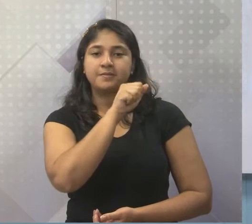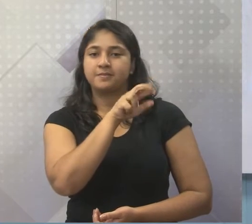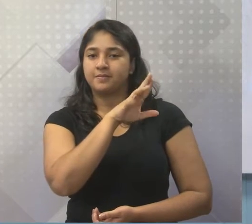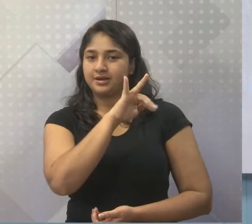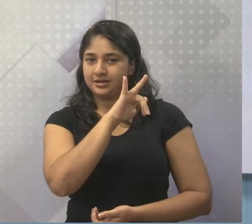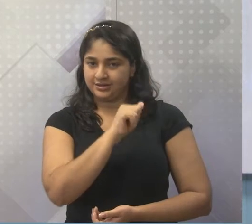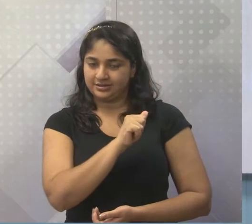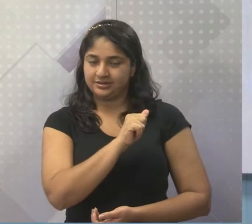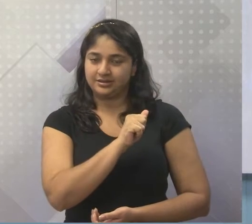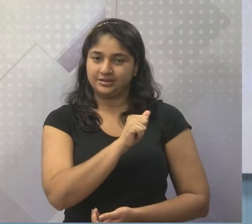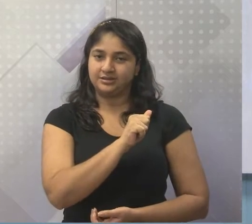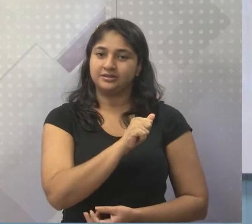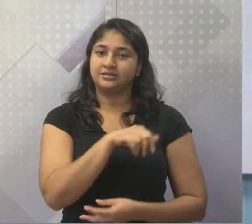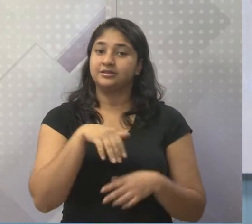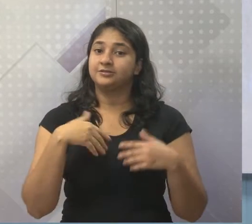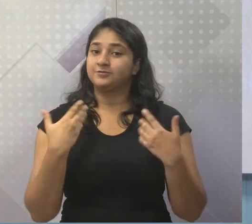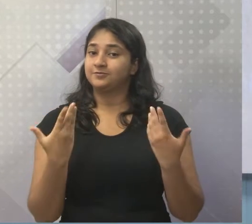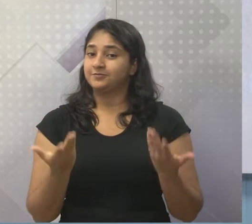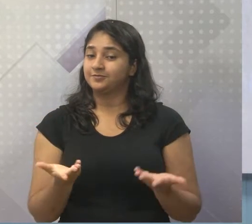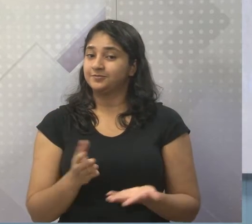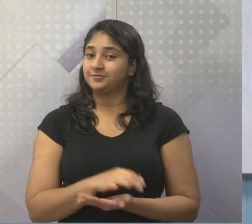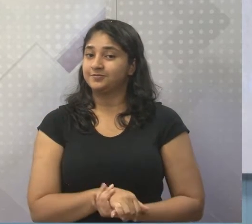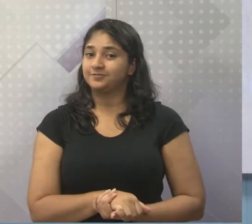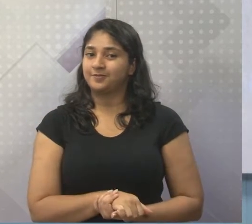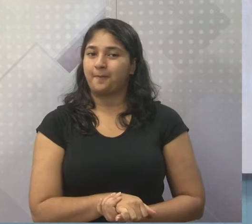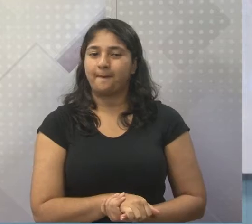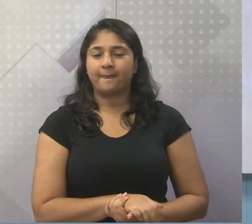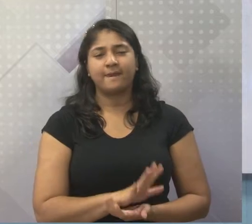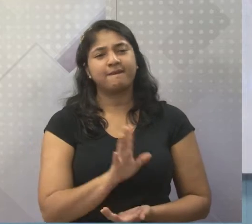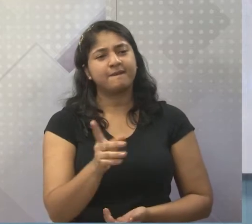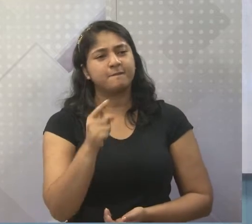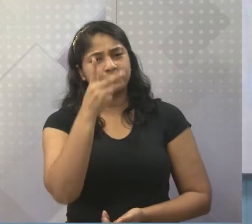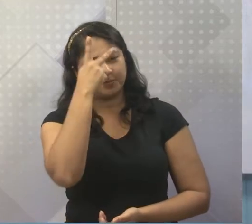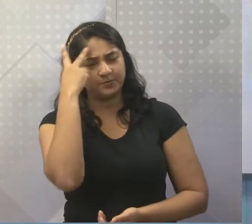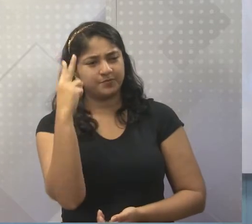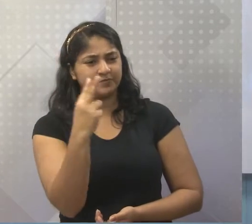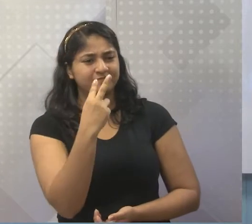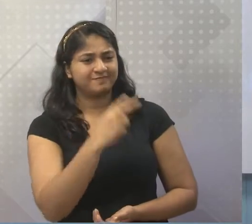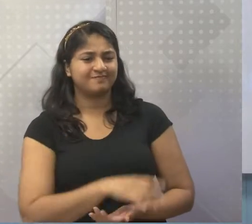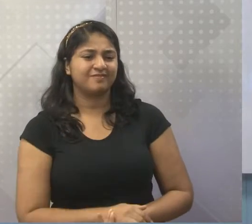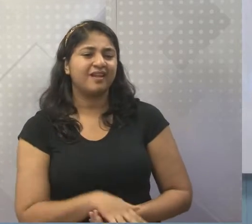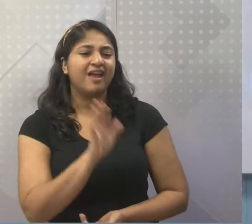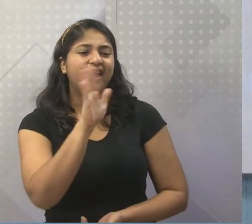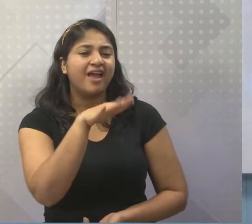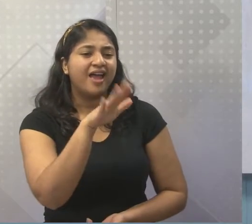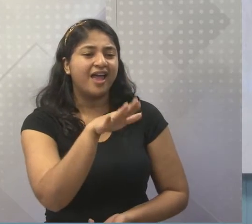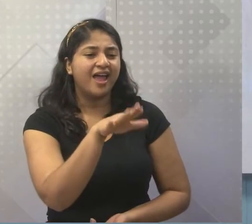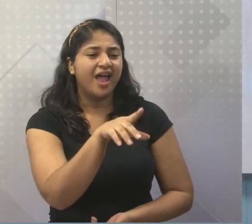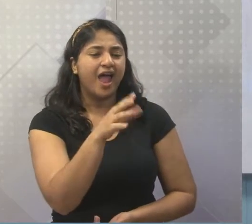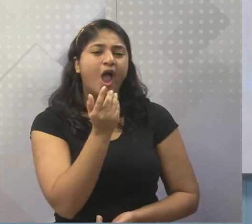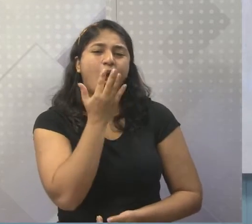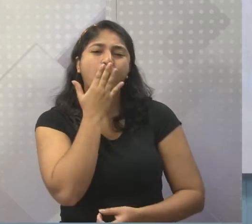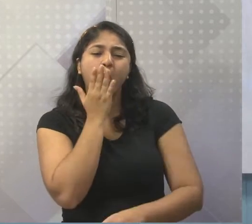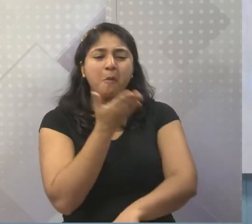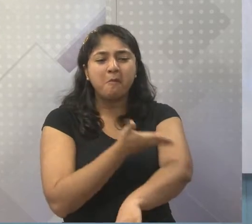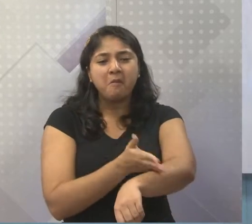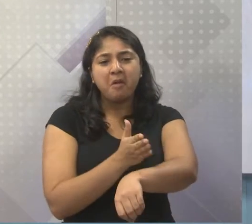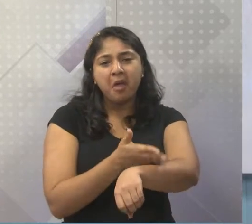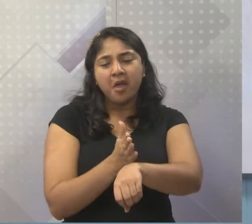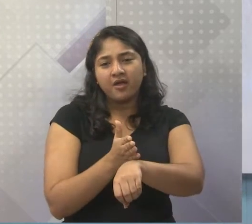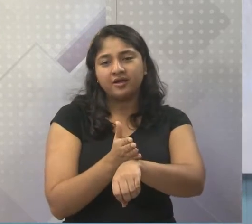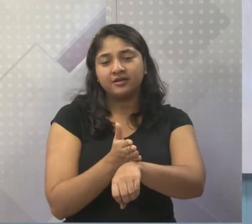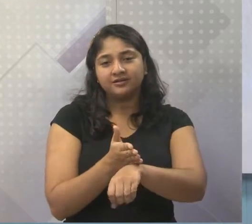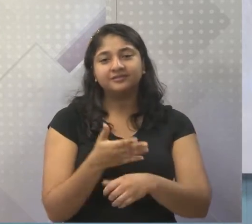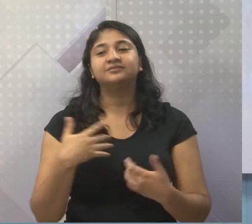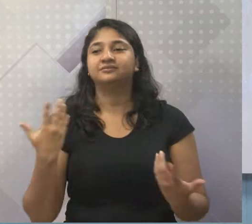E aí alguém olhou para mim e disse assim, Mércia, você é tão branquinha. Eu falei,